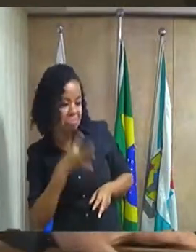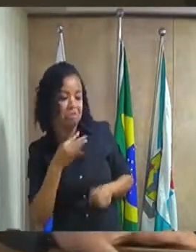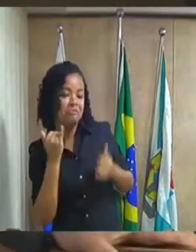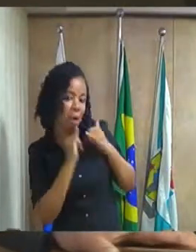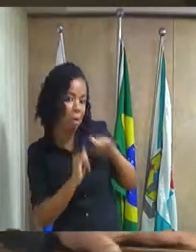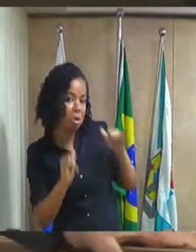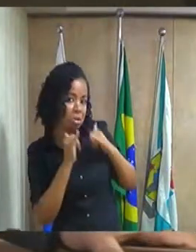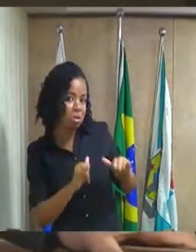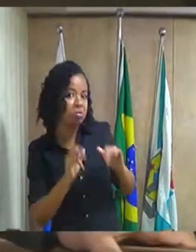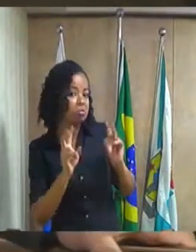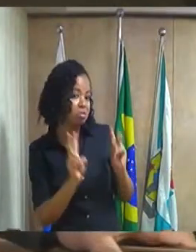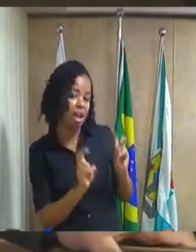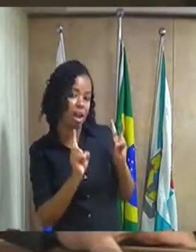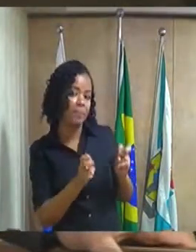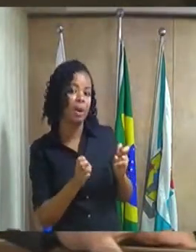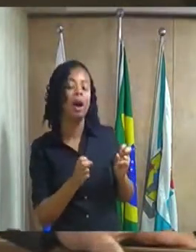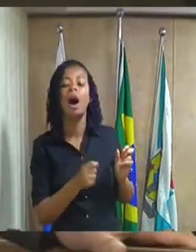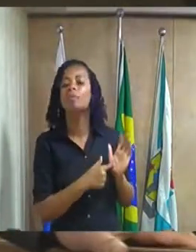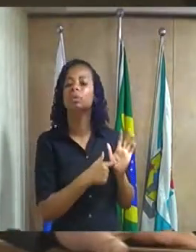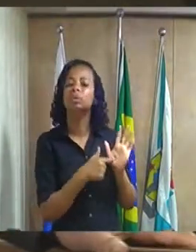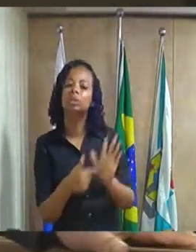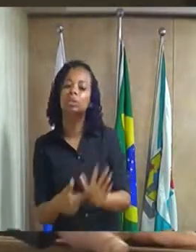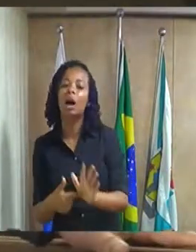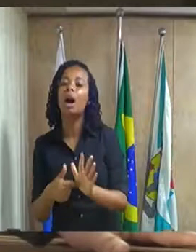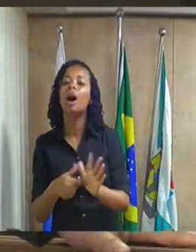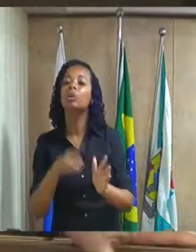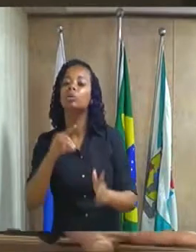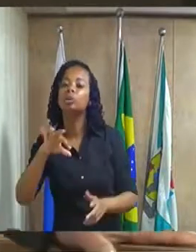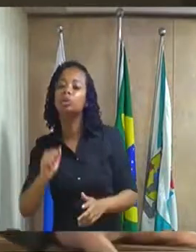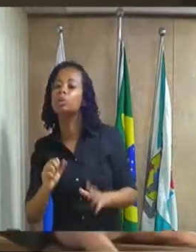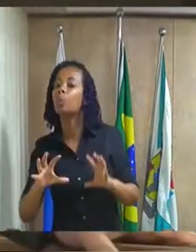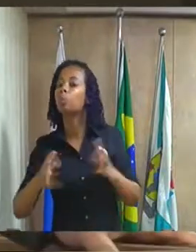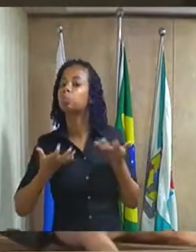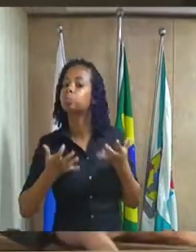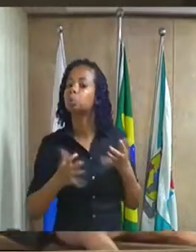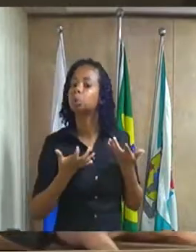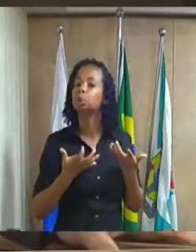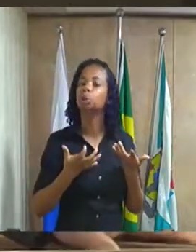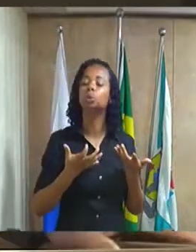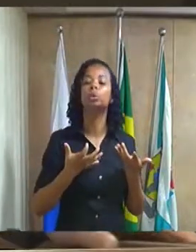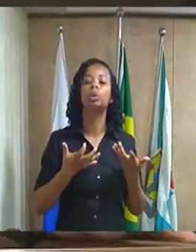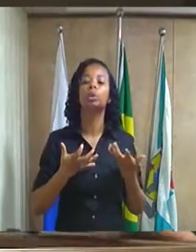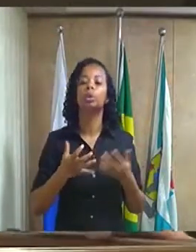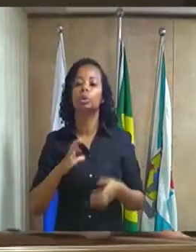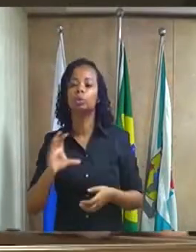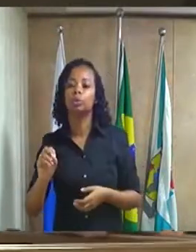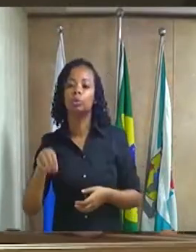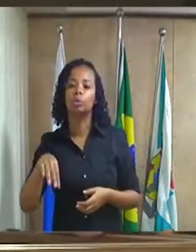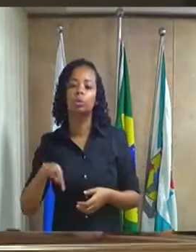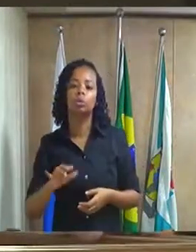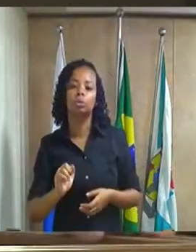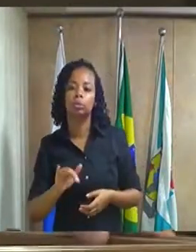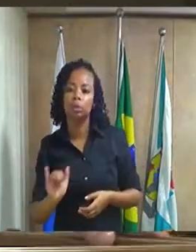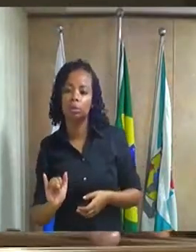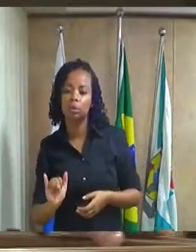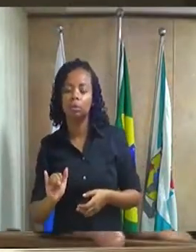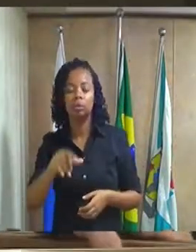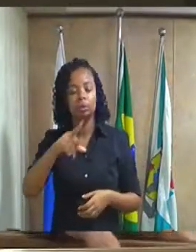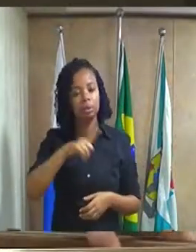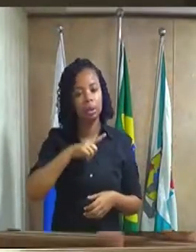oficializar a data comemorativa do coach em Duque de Caxias